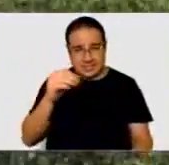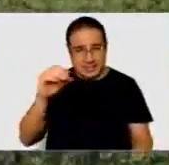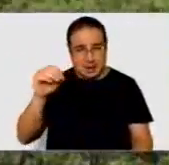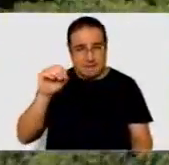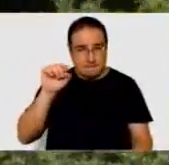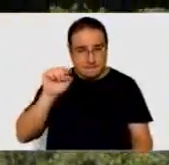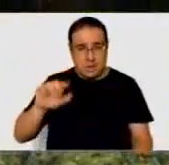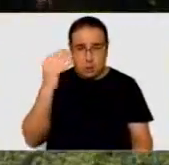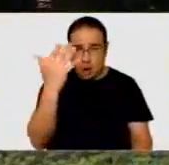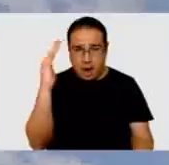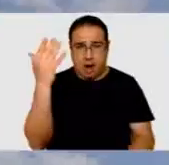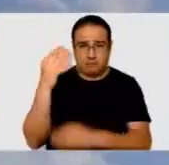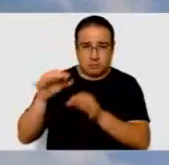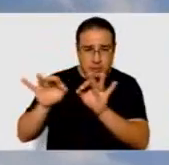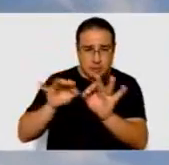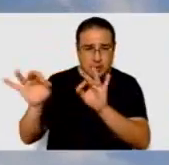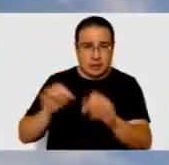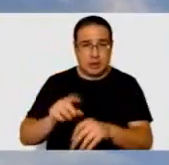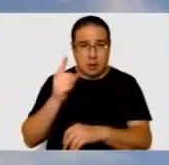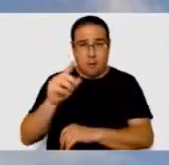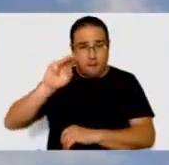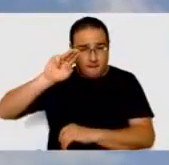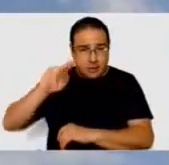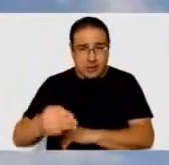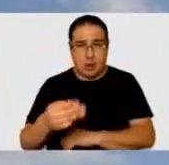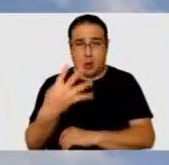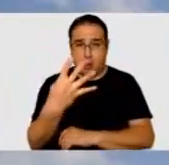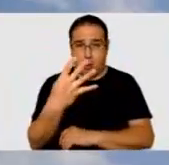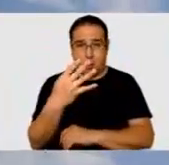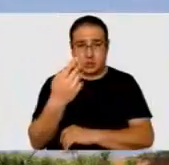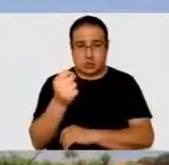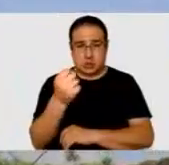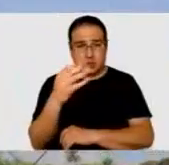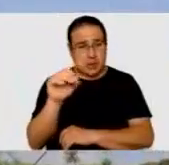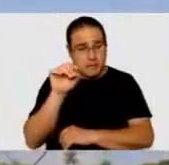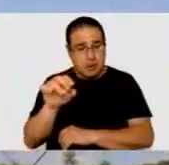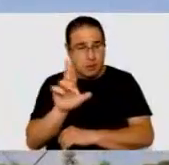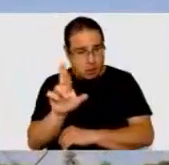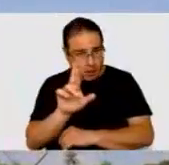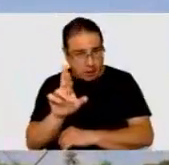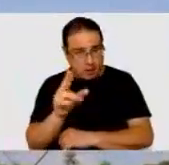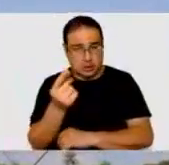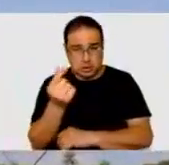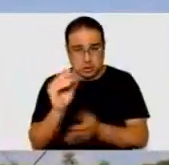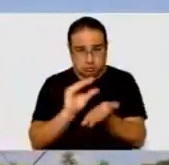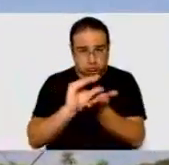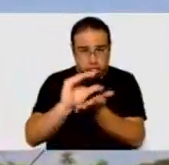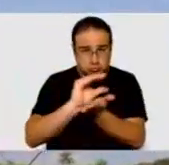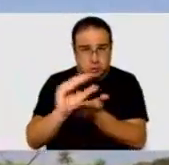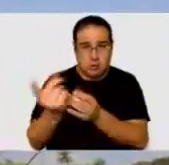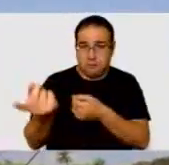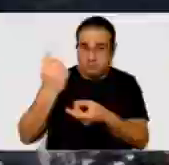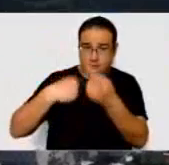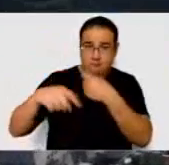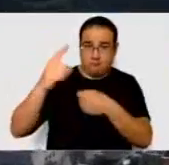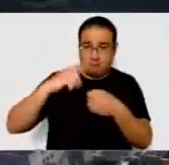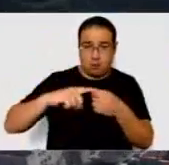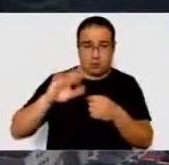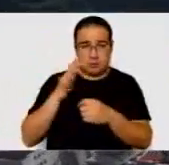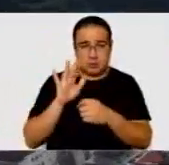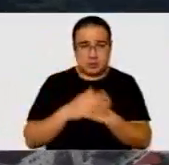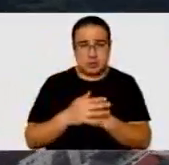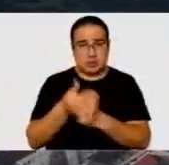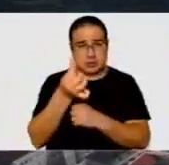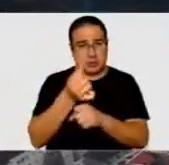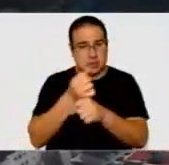árvores plantadas. Investimos R 1.480.000,00, valor que deve retornar